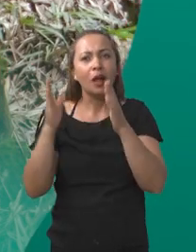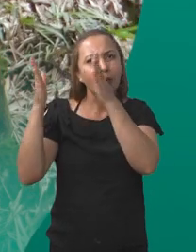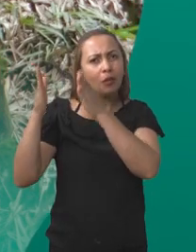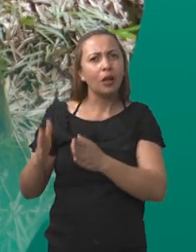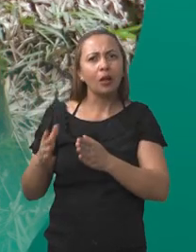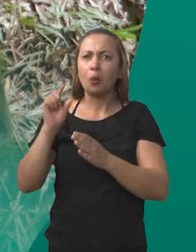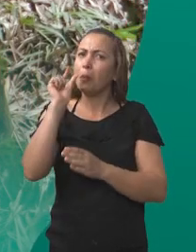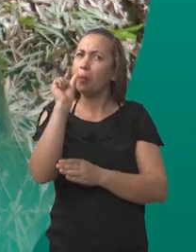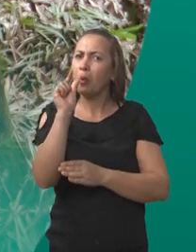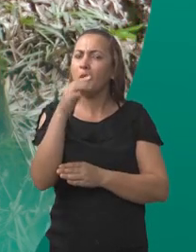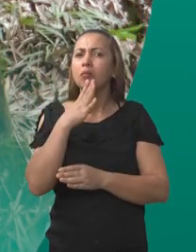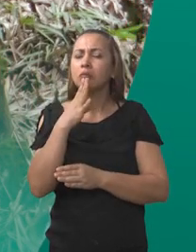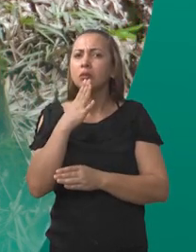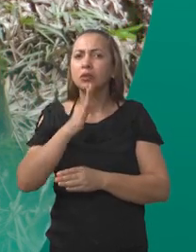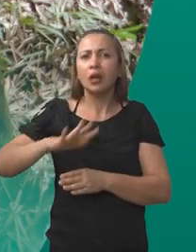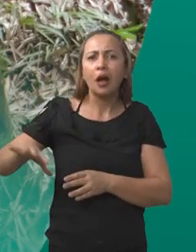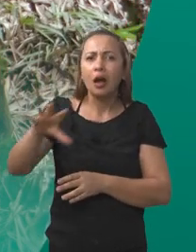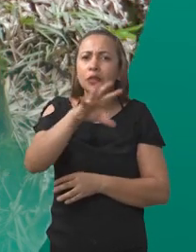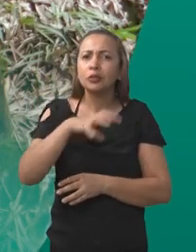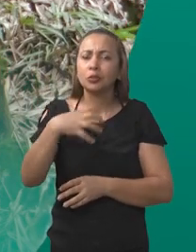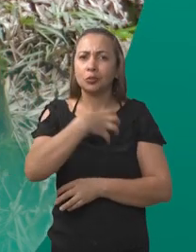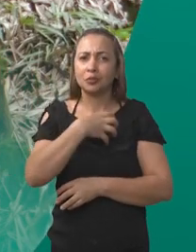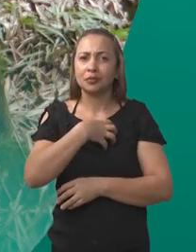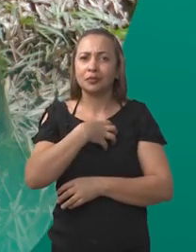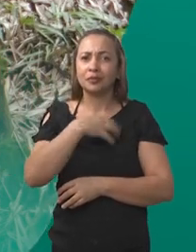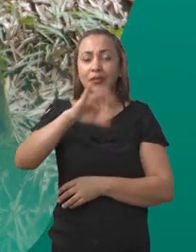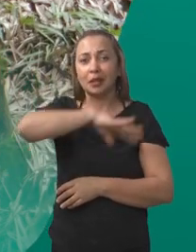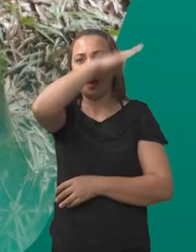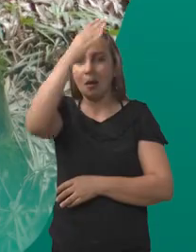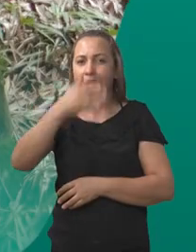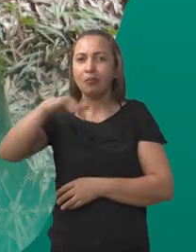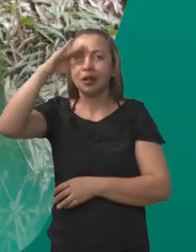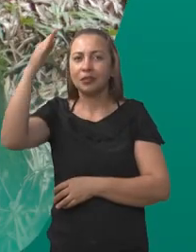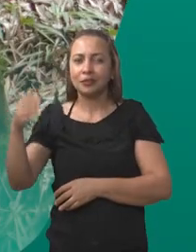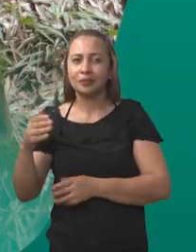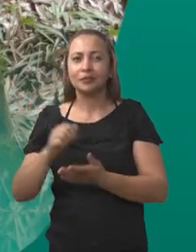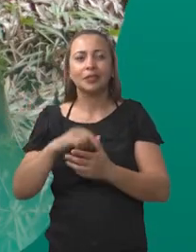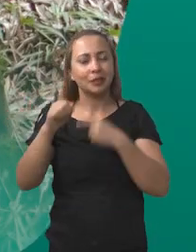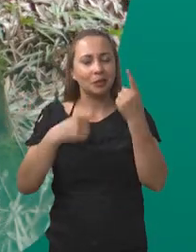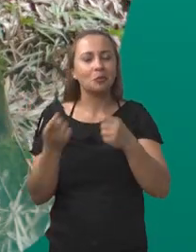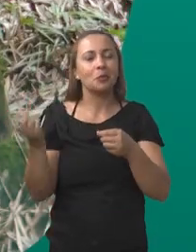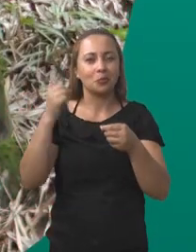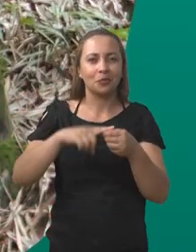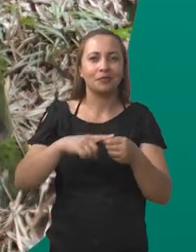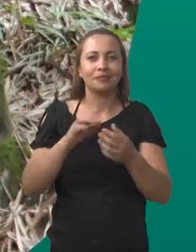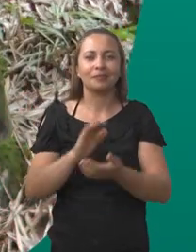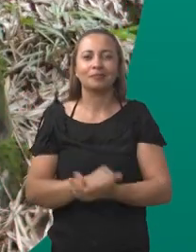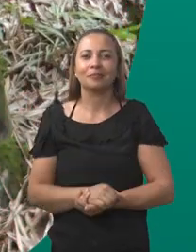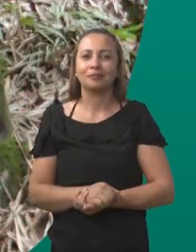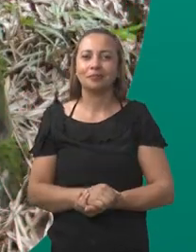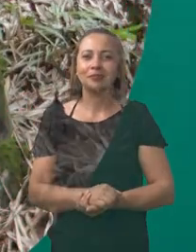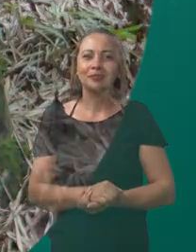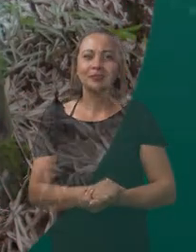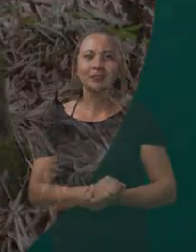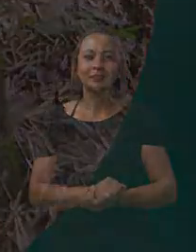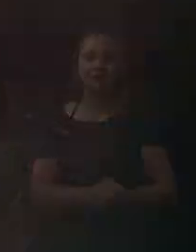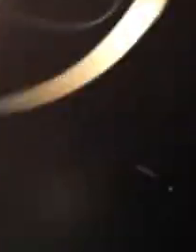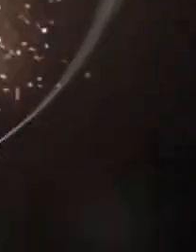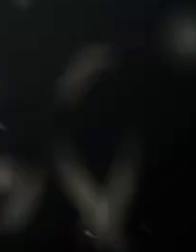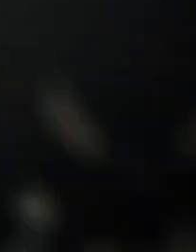contam o lado pouco conhecido da história da região baiana da Chapada Diamantina. É depois do intervalo, Univerciência está de volta.